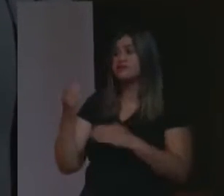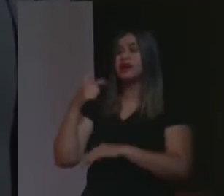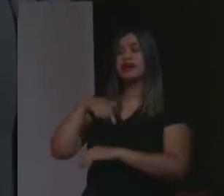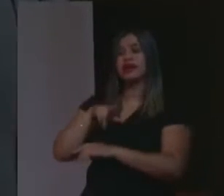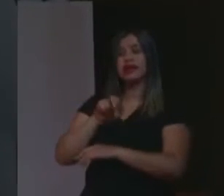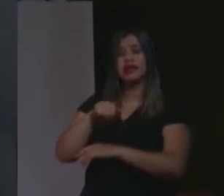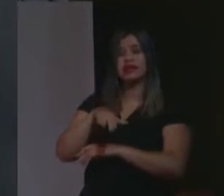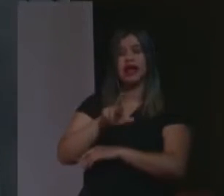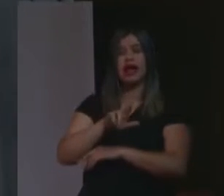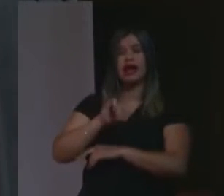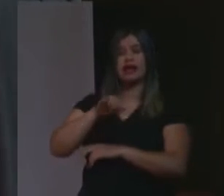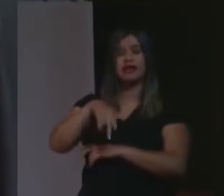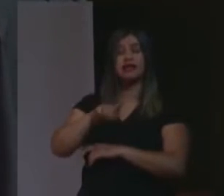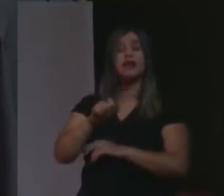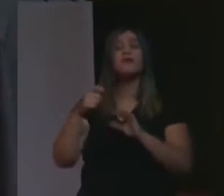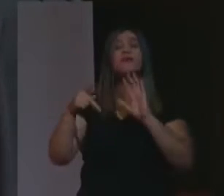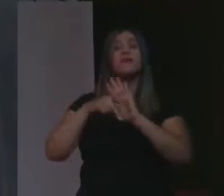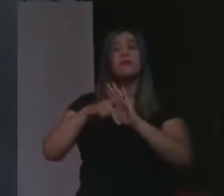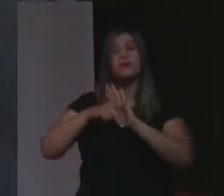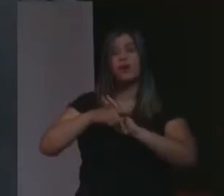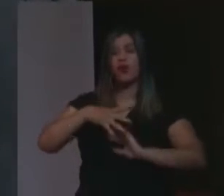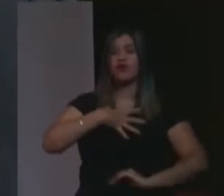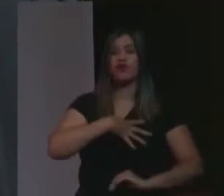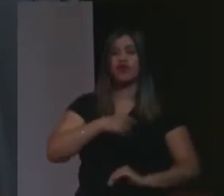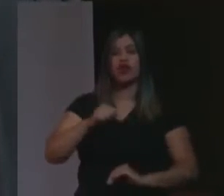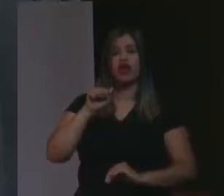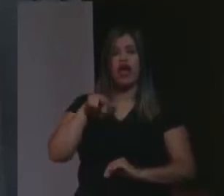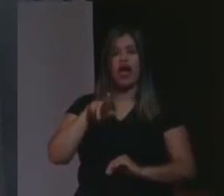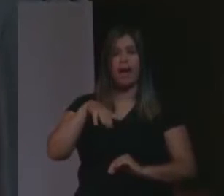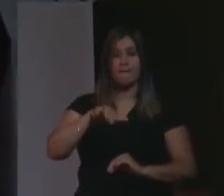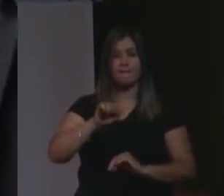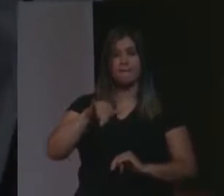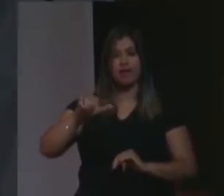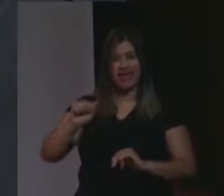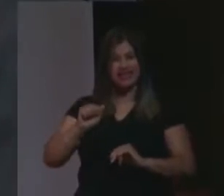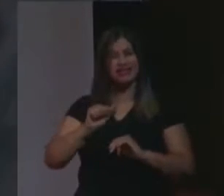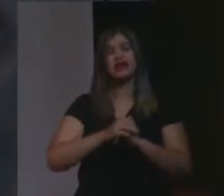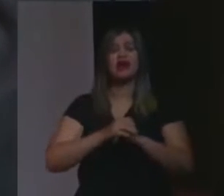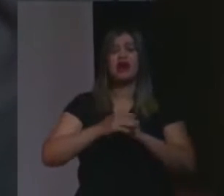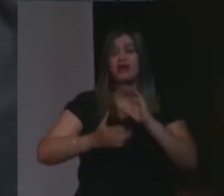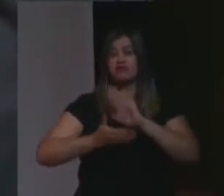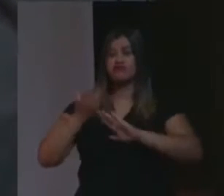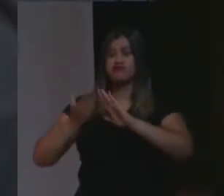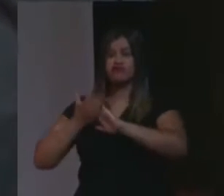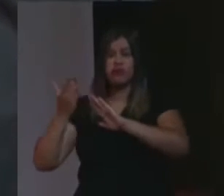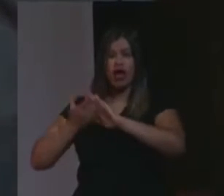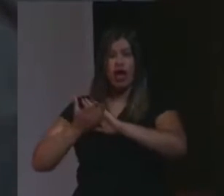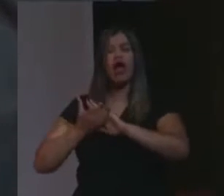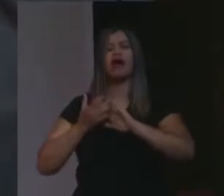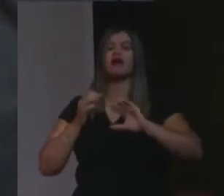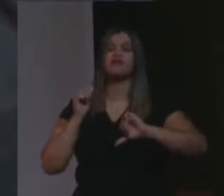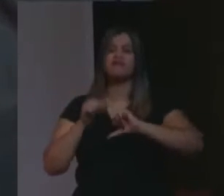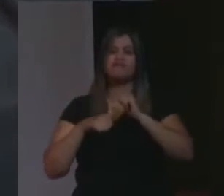Kenarik é filha de armênios, refugiados na Síria e depois vindos para o Brasil.